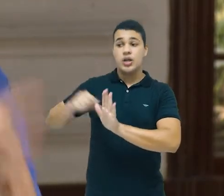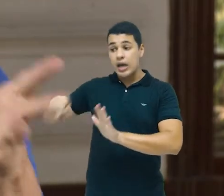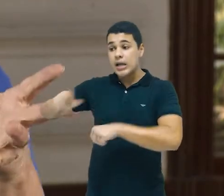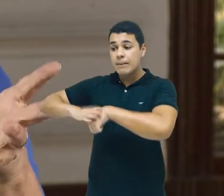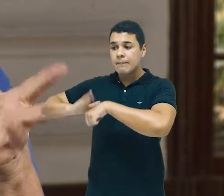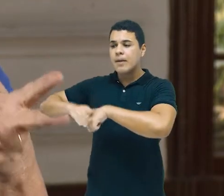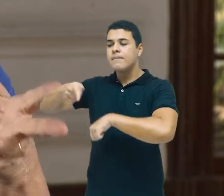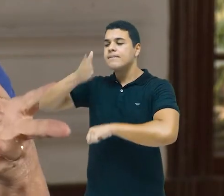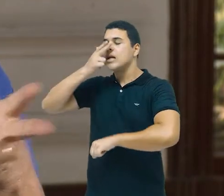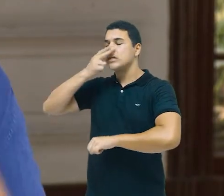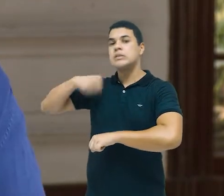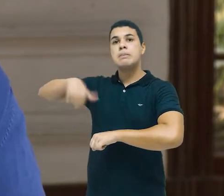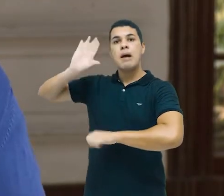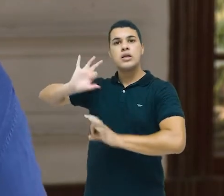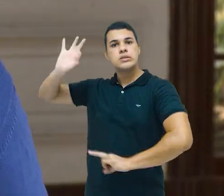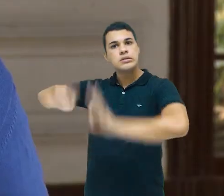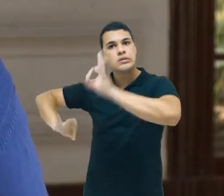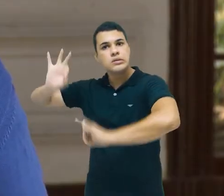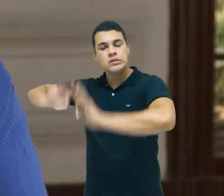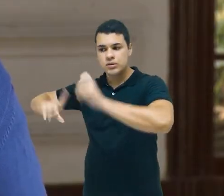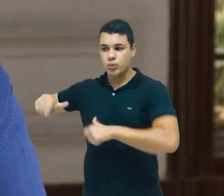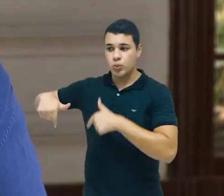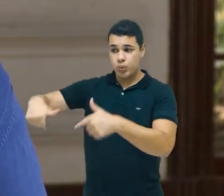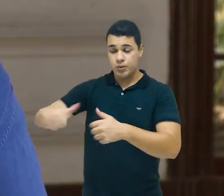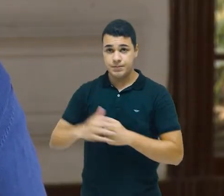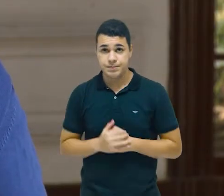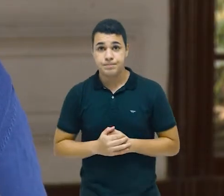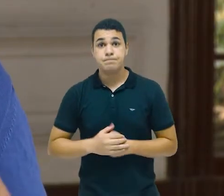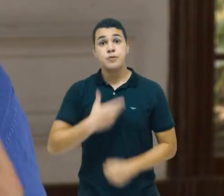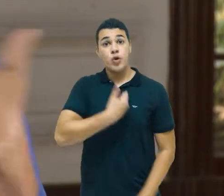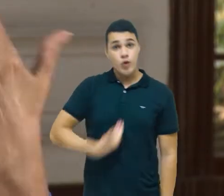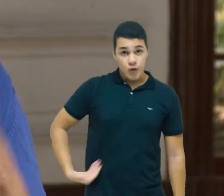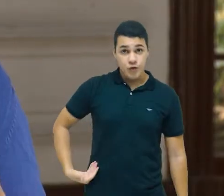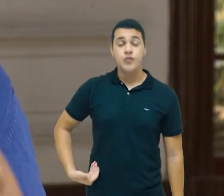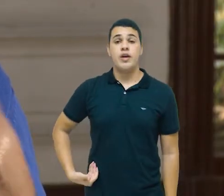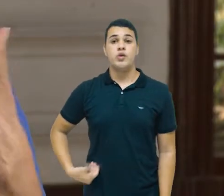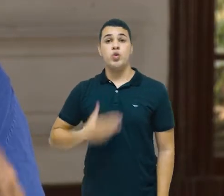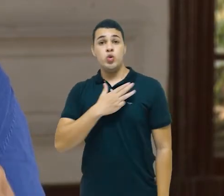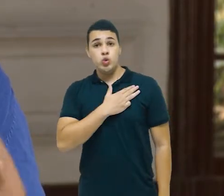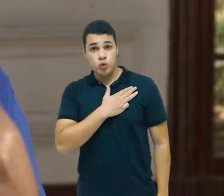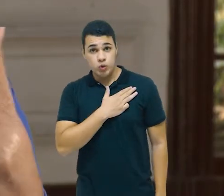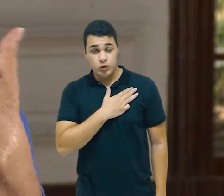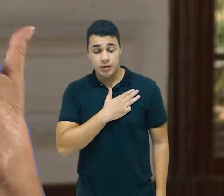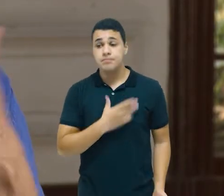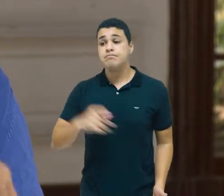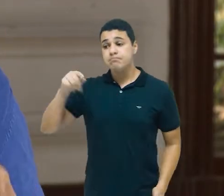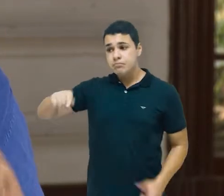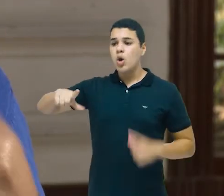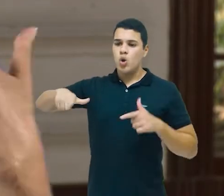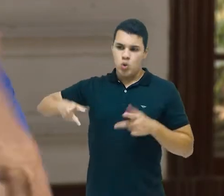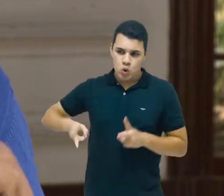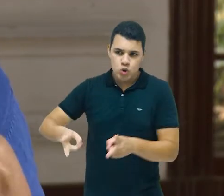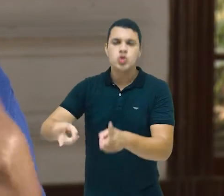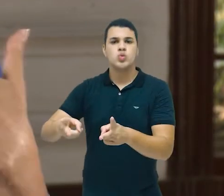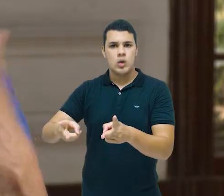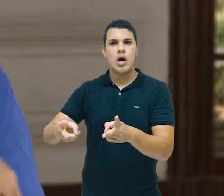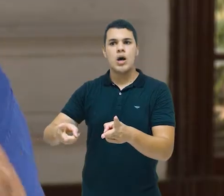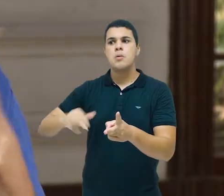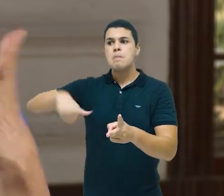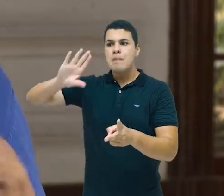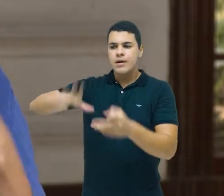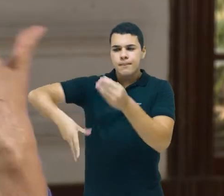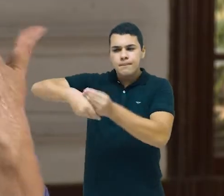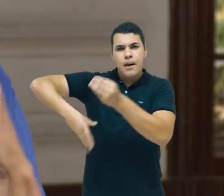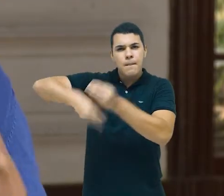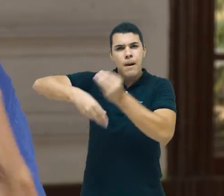formato institucional a isso. Nos governos Lula, essas medidas, elas continuaram, elas foram ampliadas,